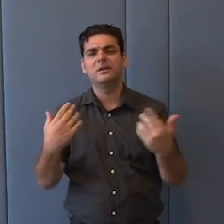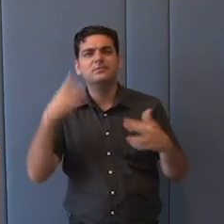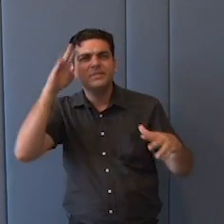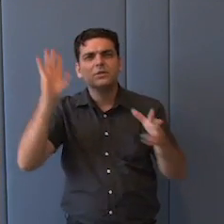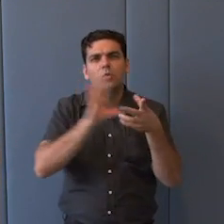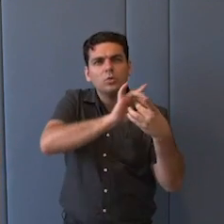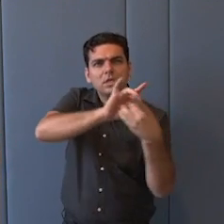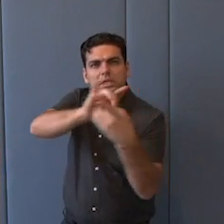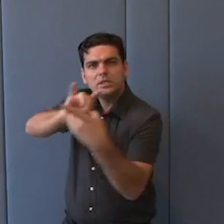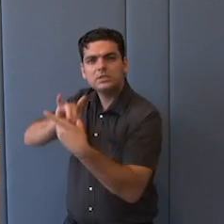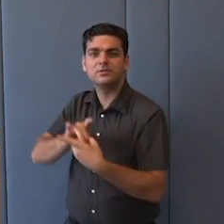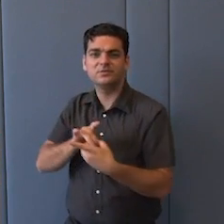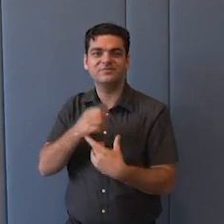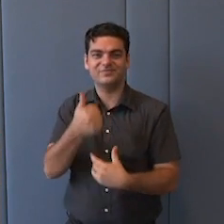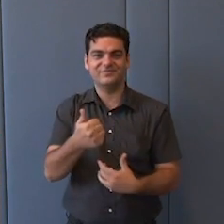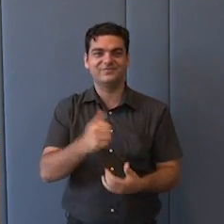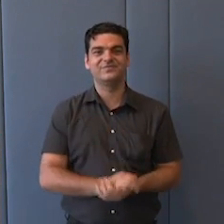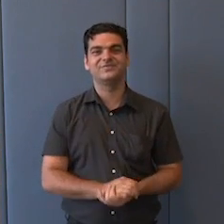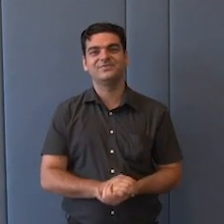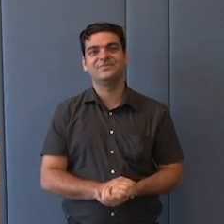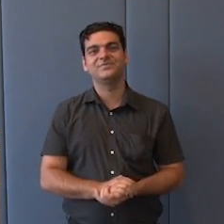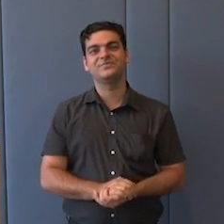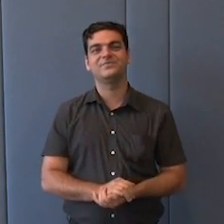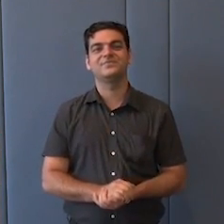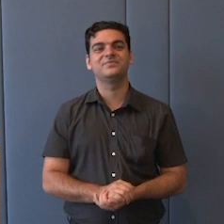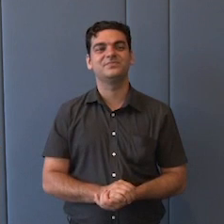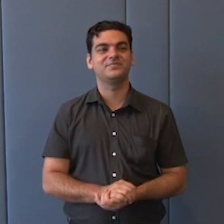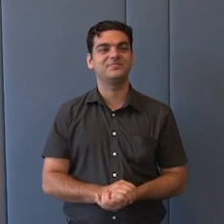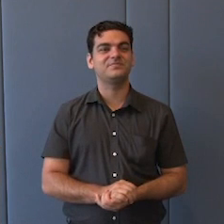tentei também apontar no sentido que você perguntou.